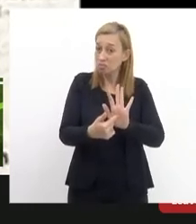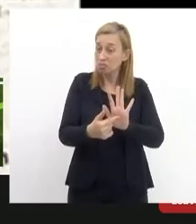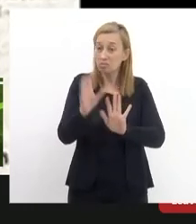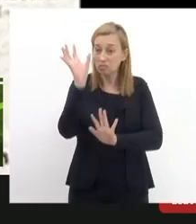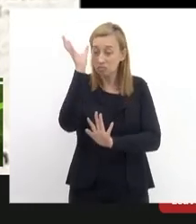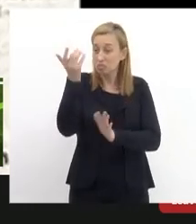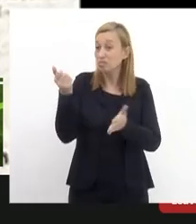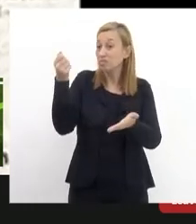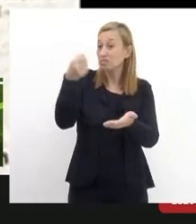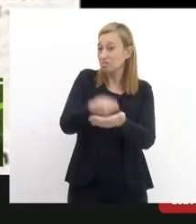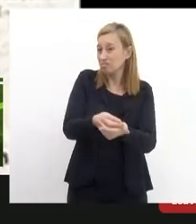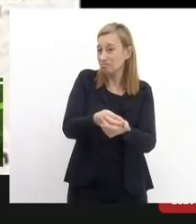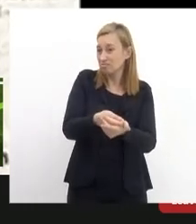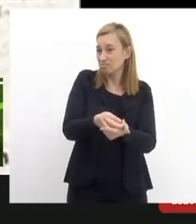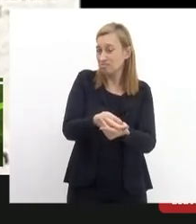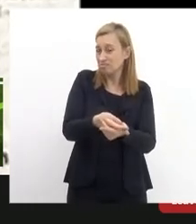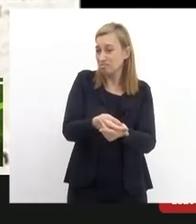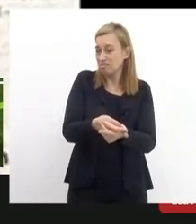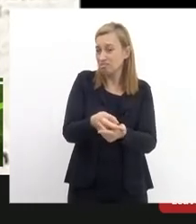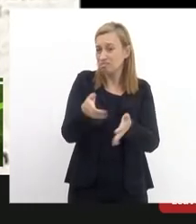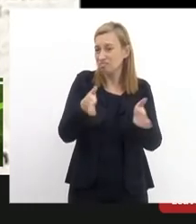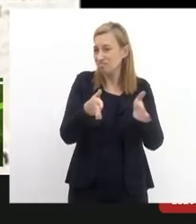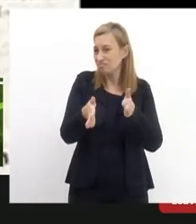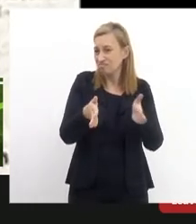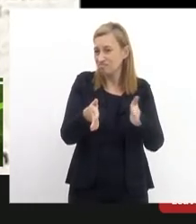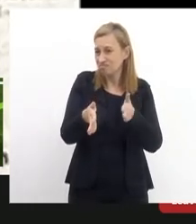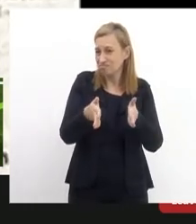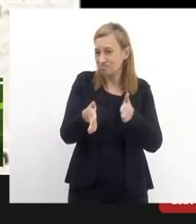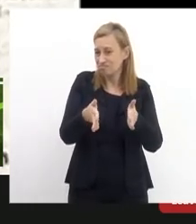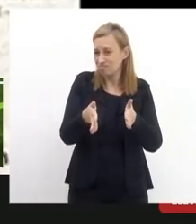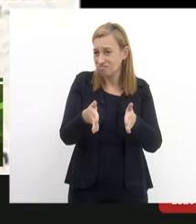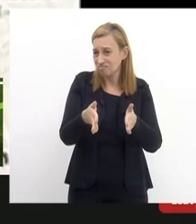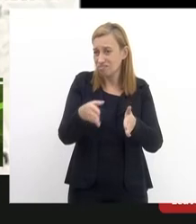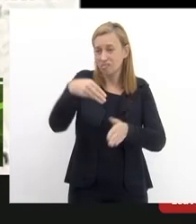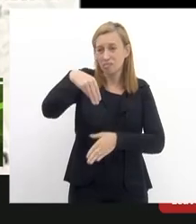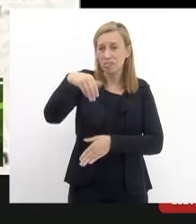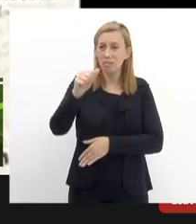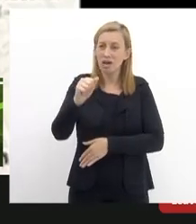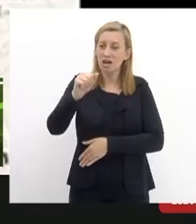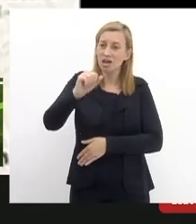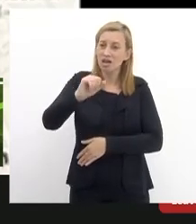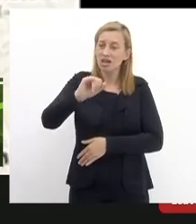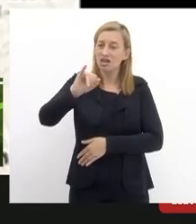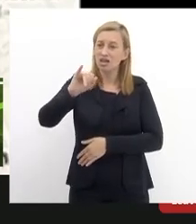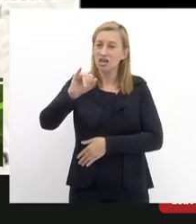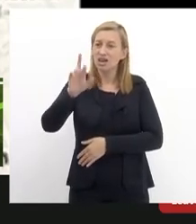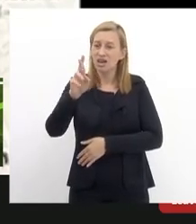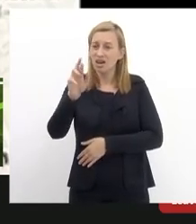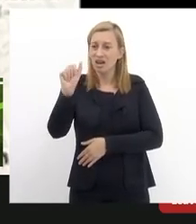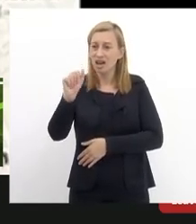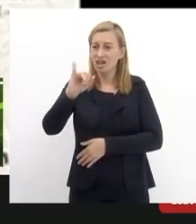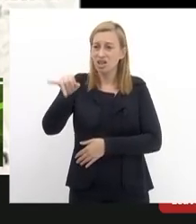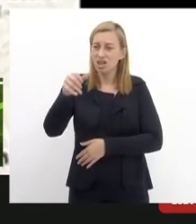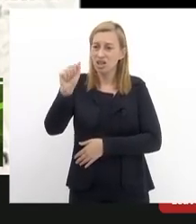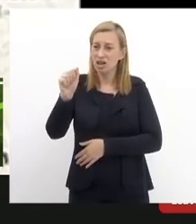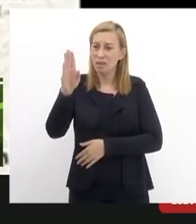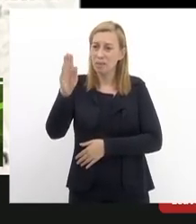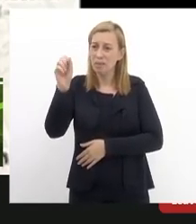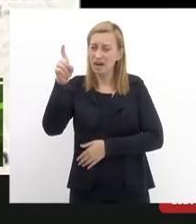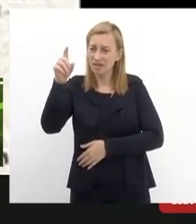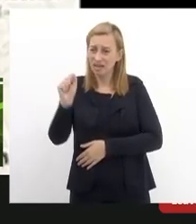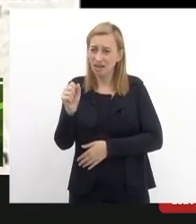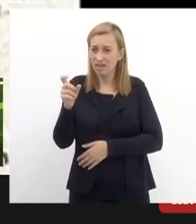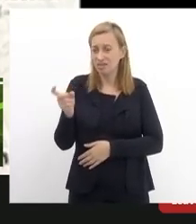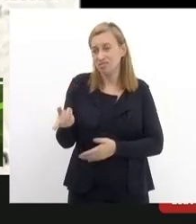mambente temporária malajambrada desvirtuada enganosa dúbia